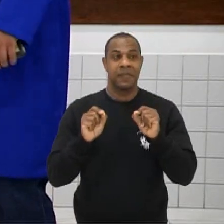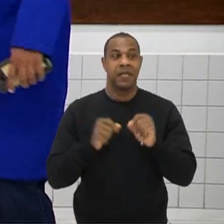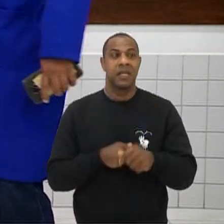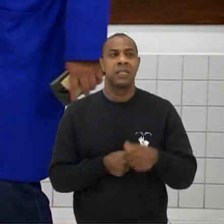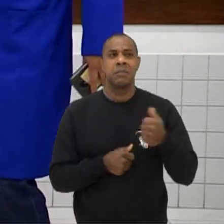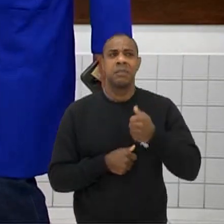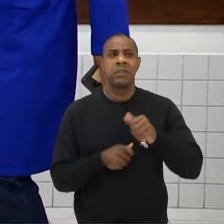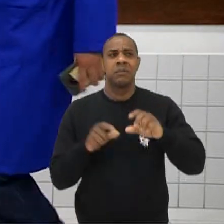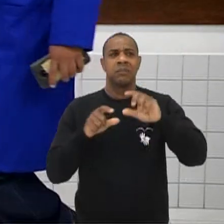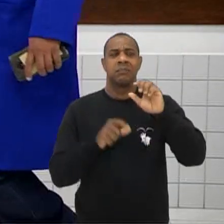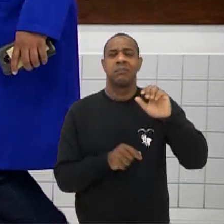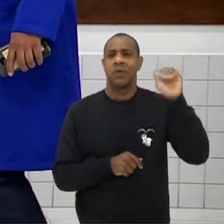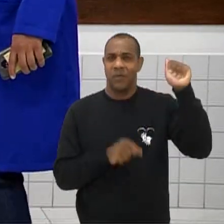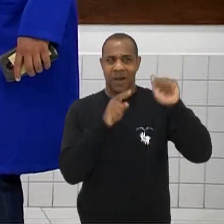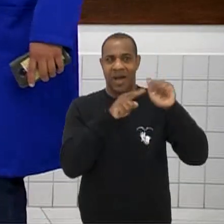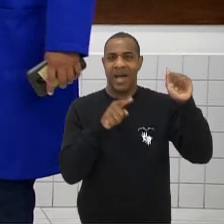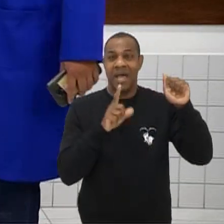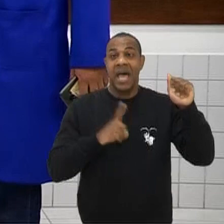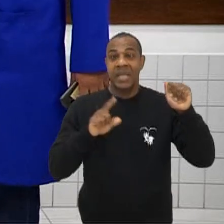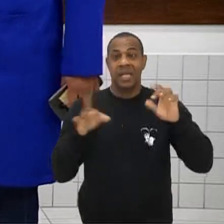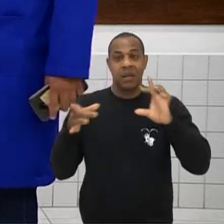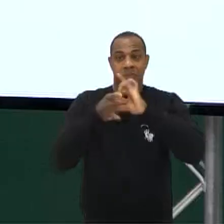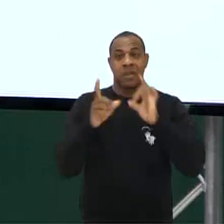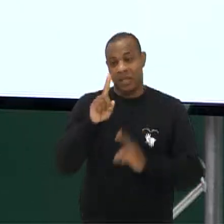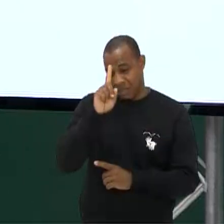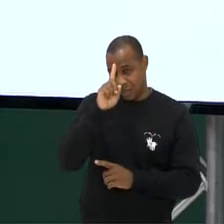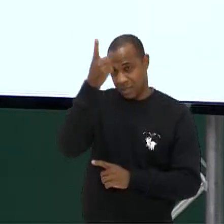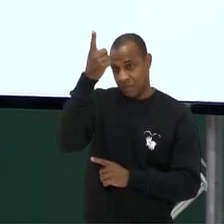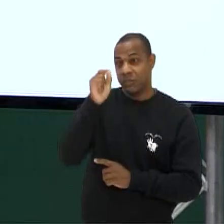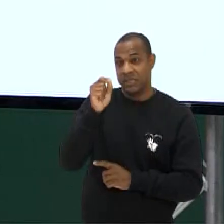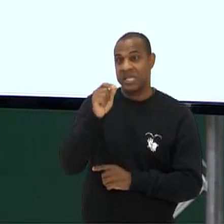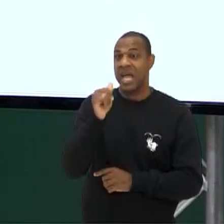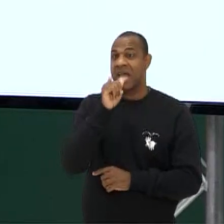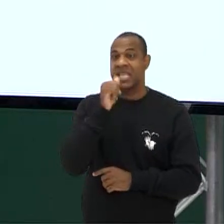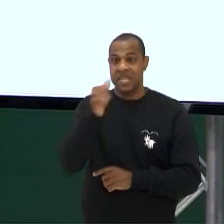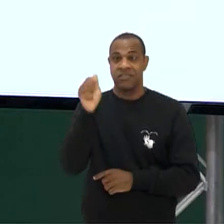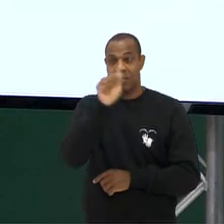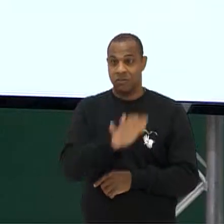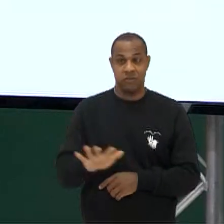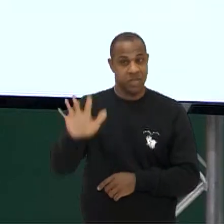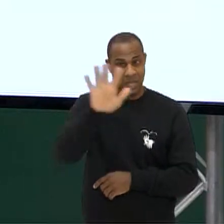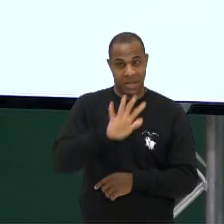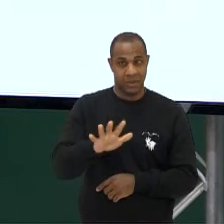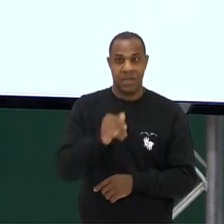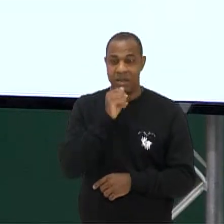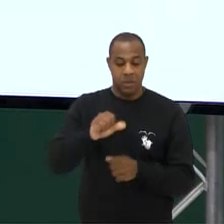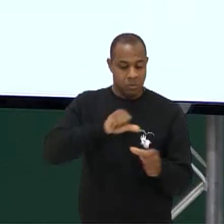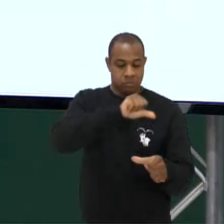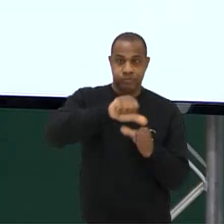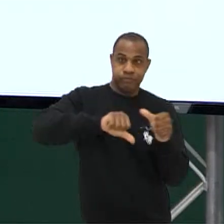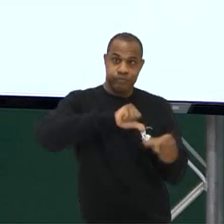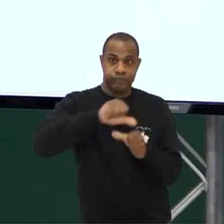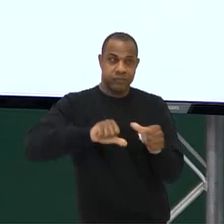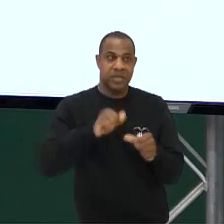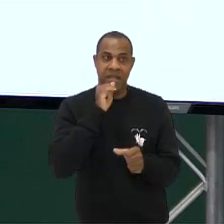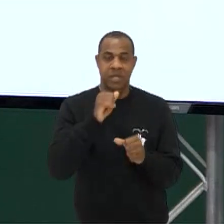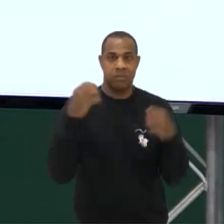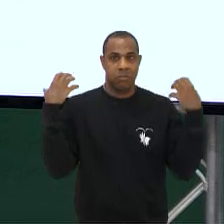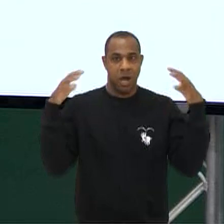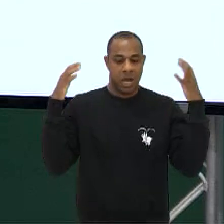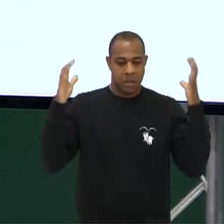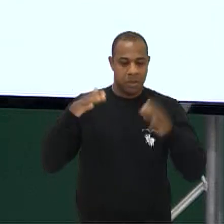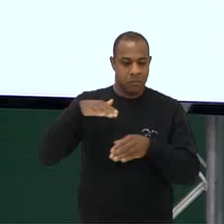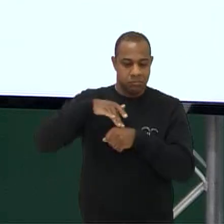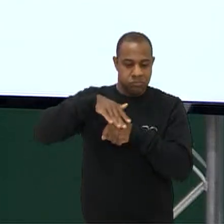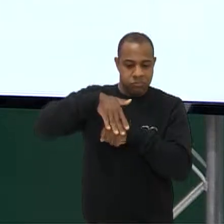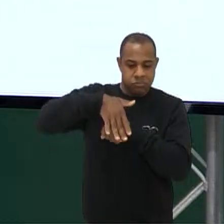princípio Ele está relacionado basicamente Com a ideia da energia De um modo geral Ou seja Quando eu converto A energia Por exemplo Caminhão descendo Eu falo